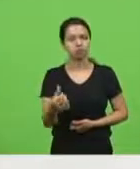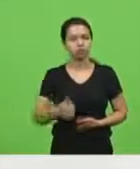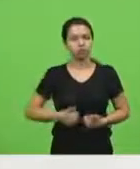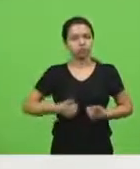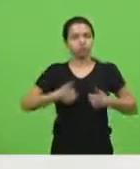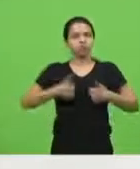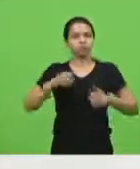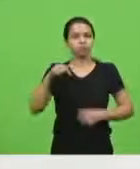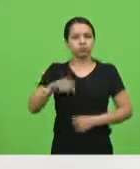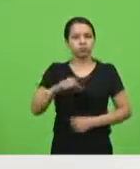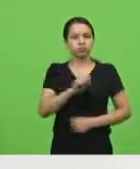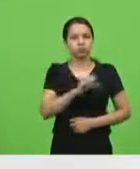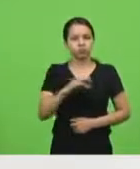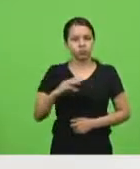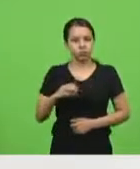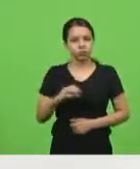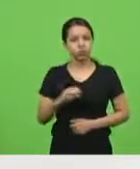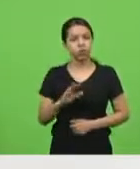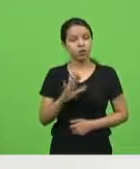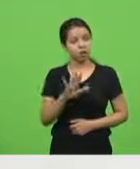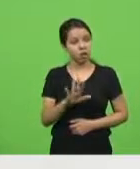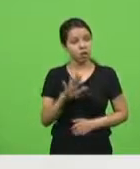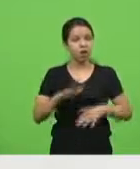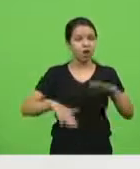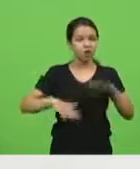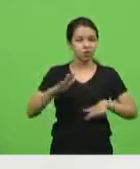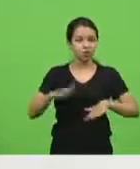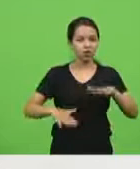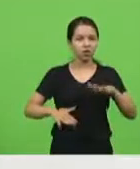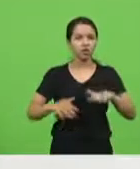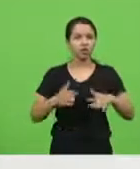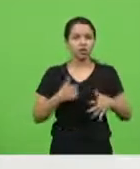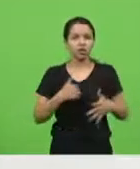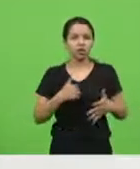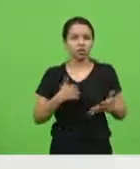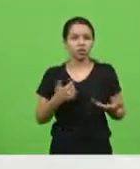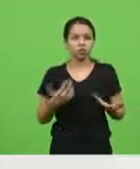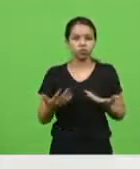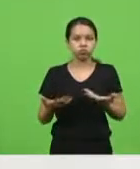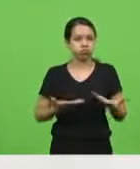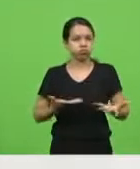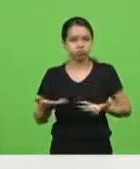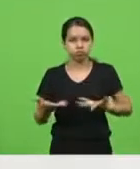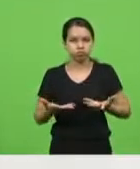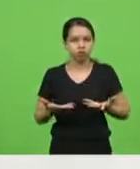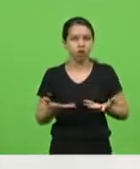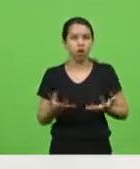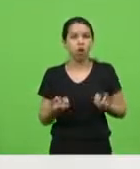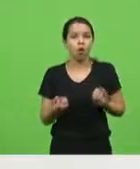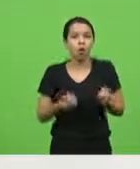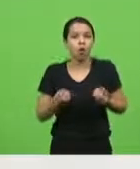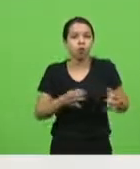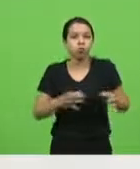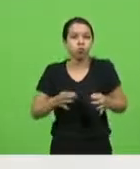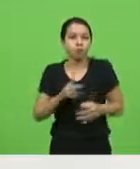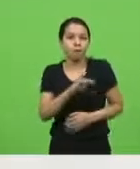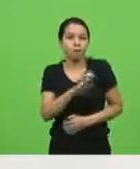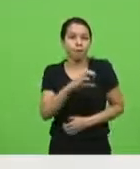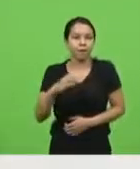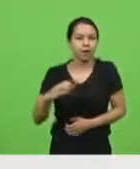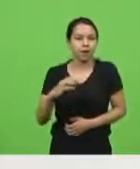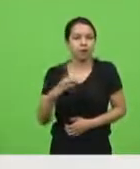mas lhe fugia muitas vezes ali a capacidade de articular uma PEC tão importante para o Brasil,